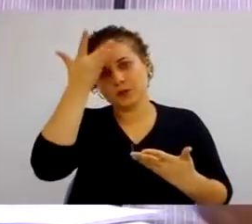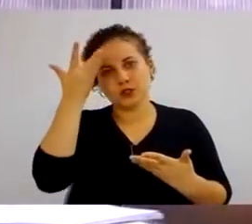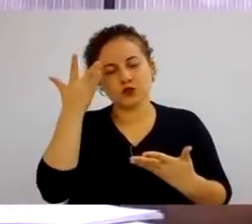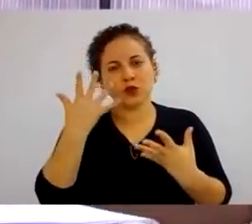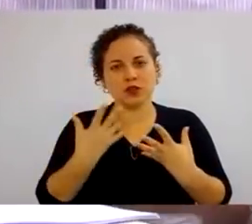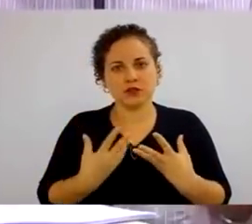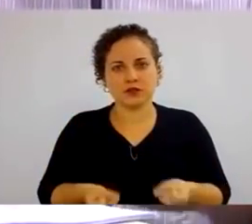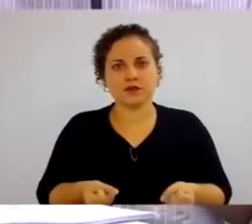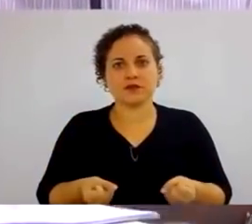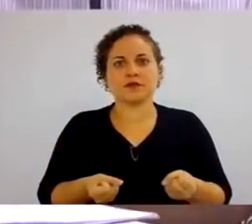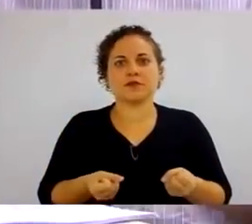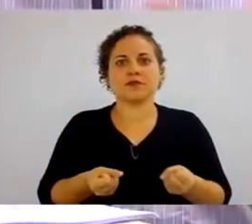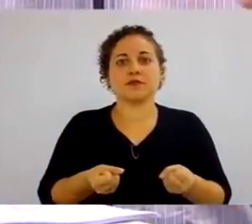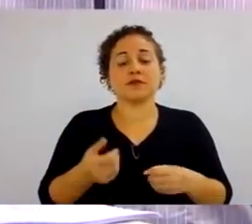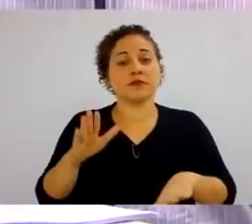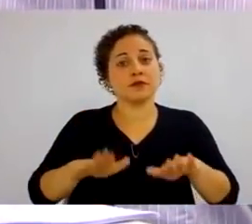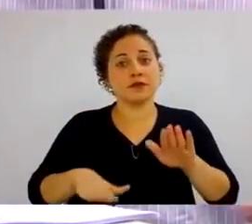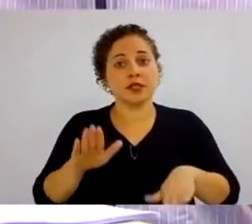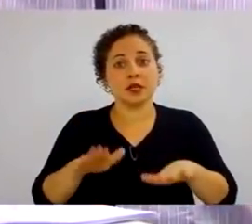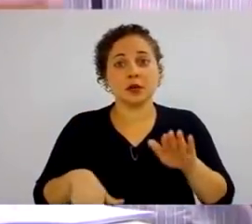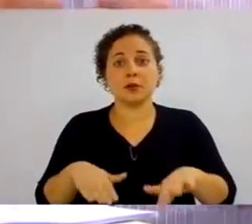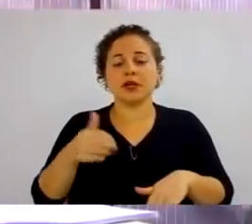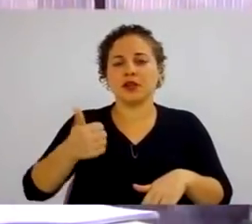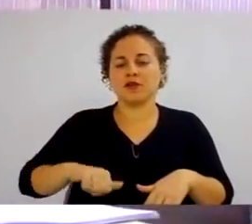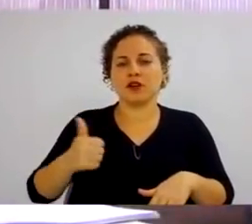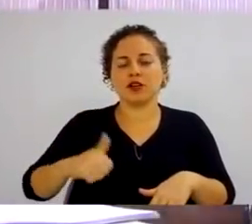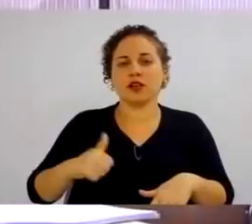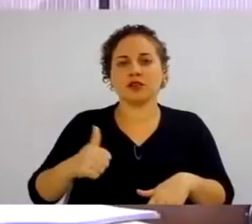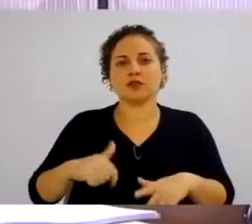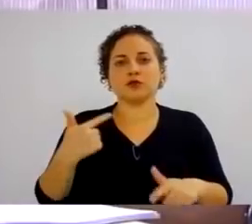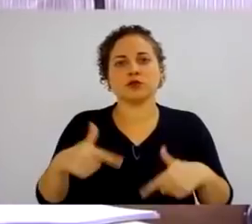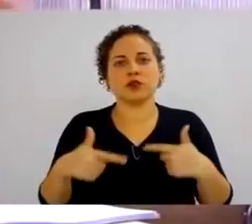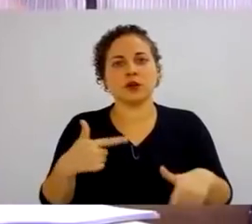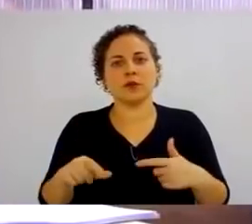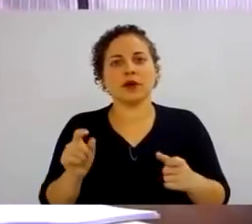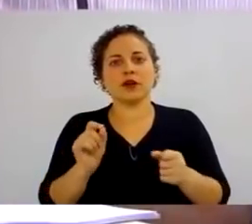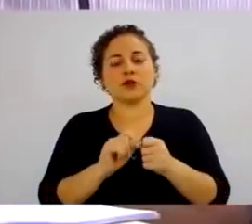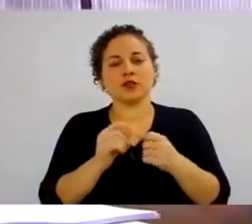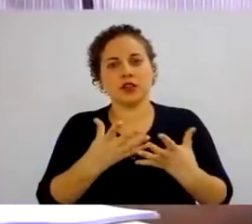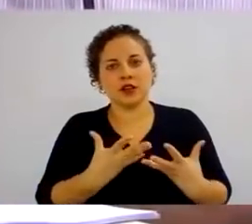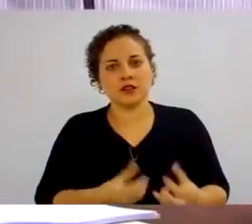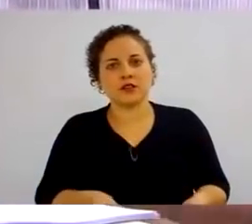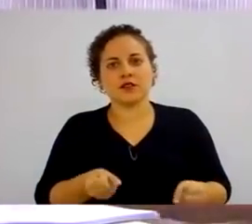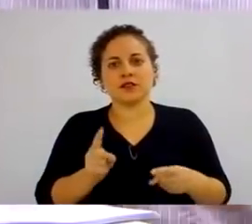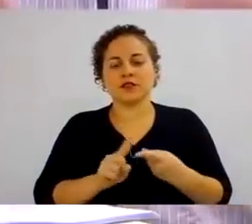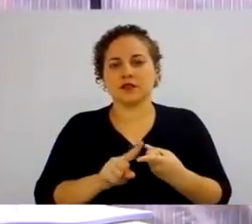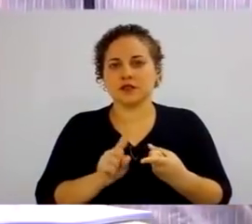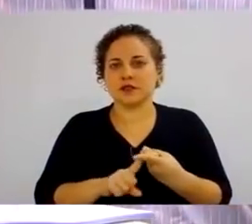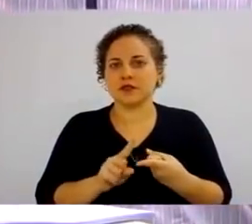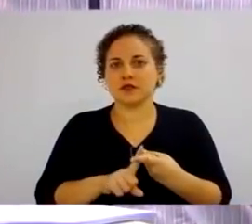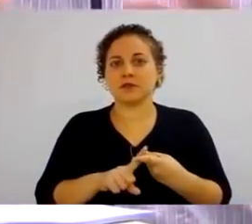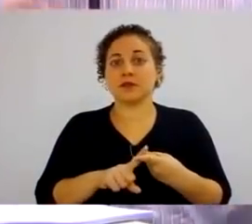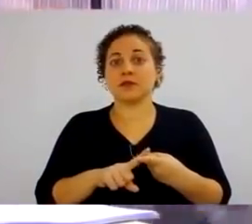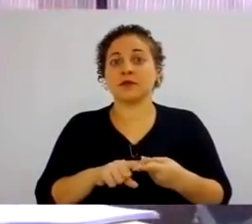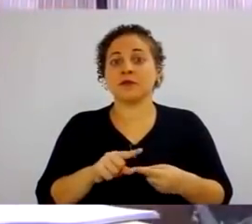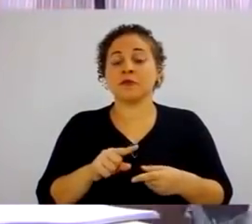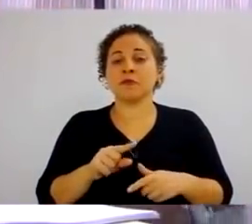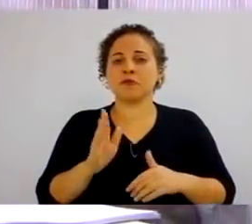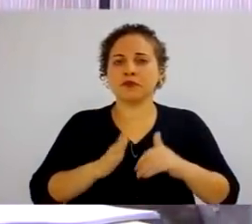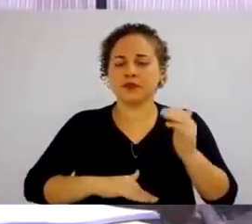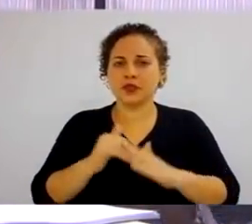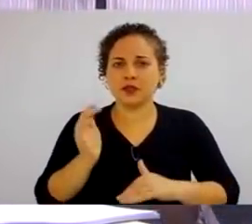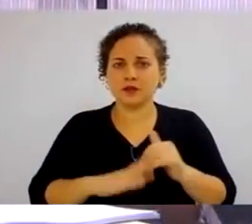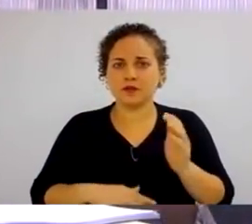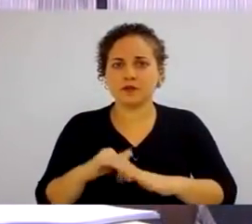pessoa recebe aquilo de acordo com a avaliação do cargo que ele é ocupado. E nas competências, é nas competências que a